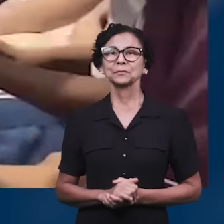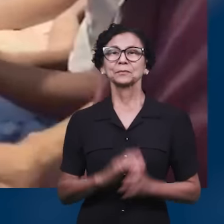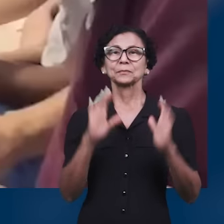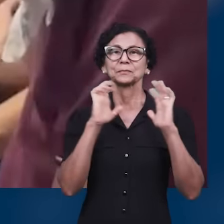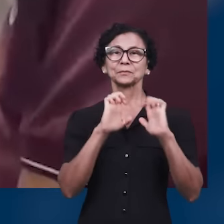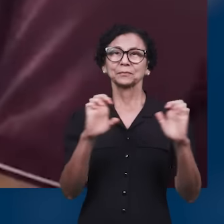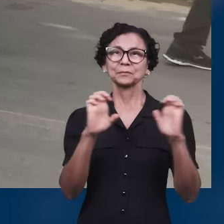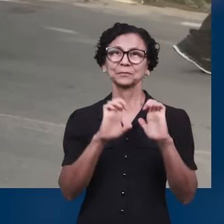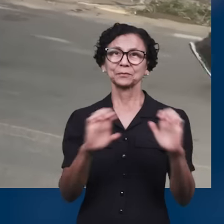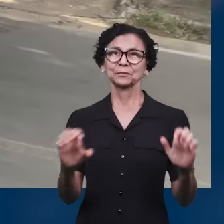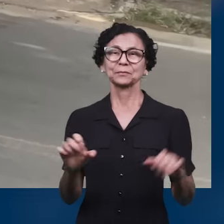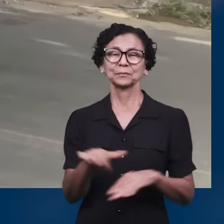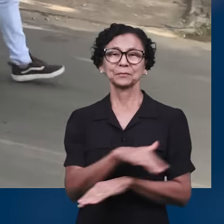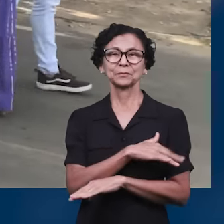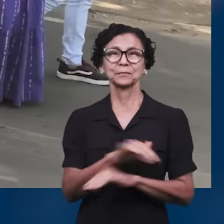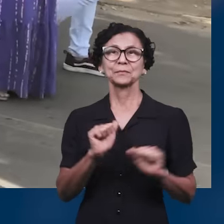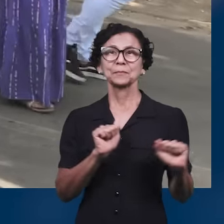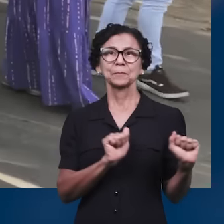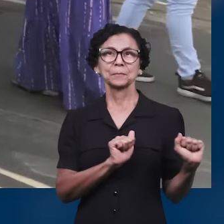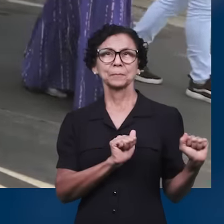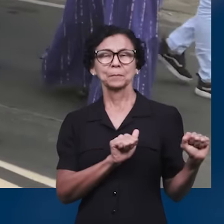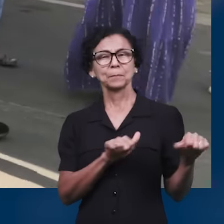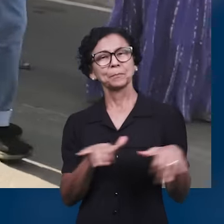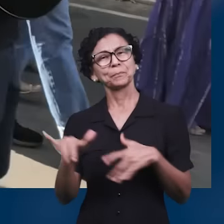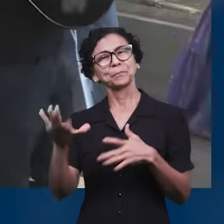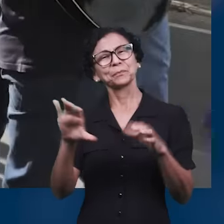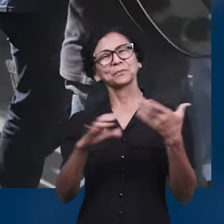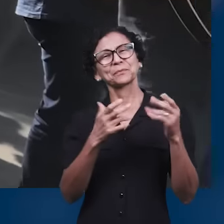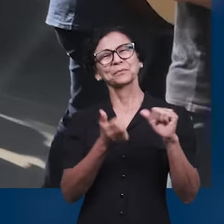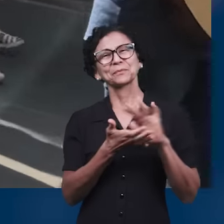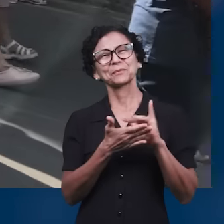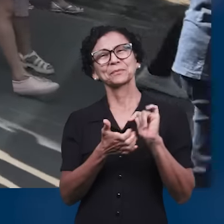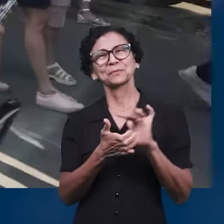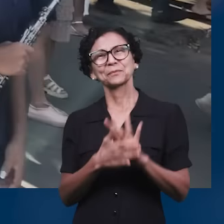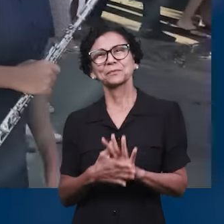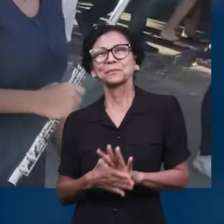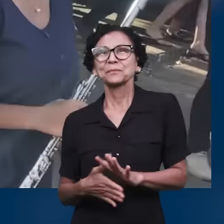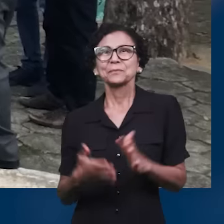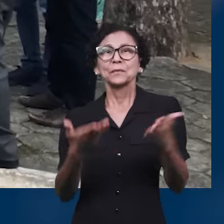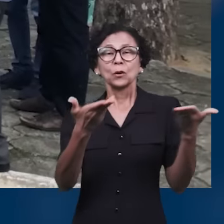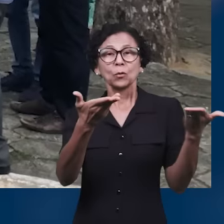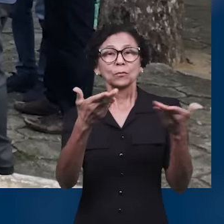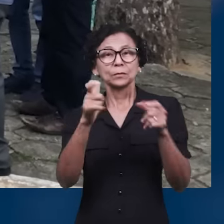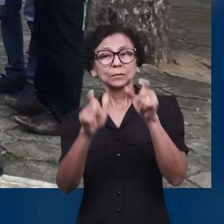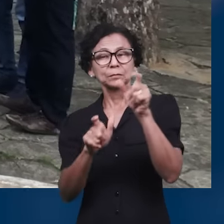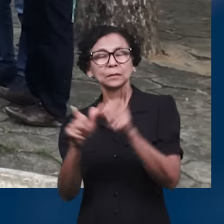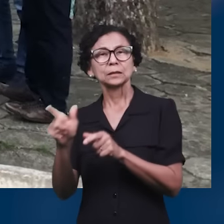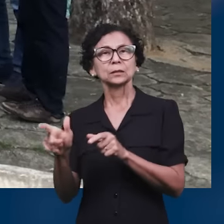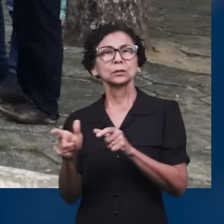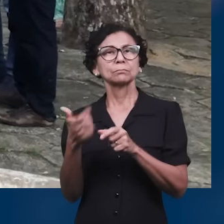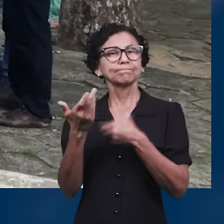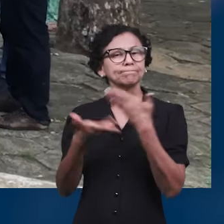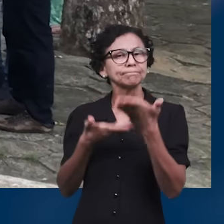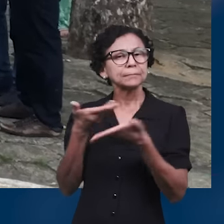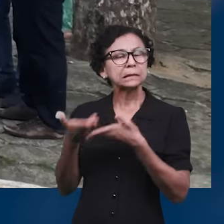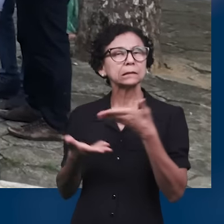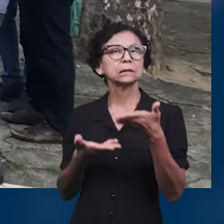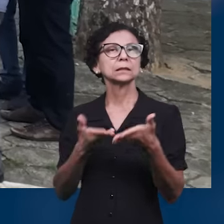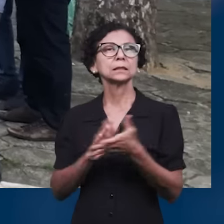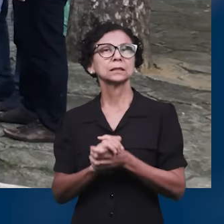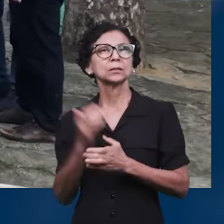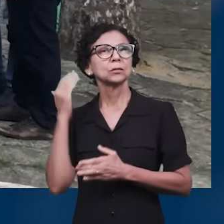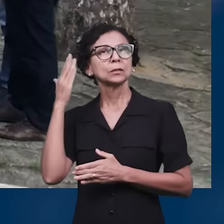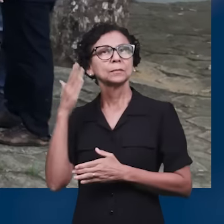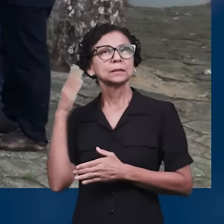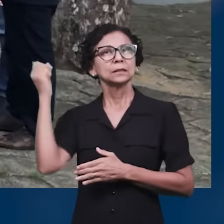evangelização. Saíram pelas ruas cantando louvores, convidando, assistindo e levando uma